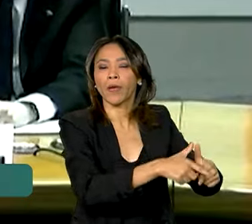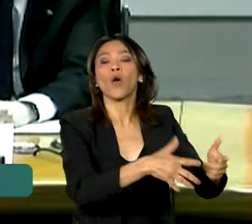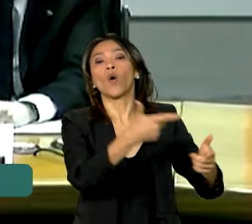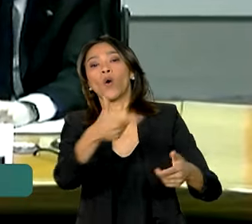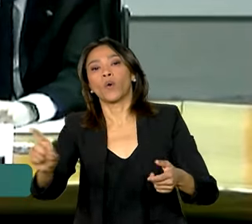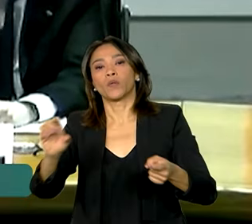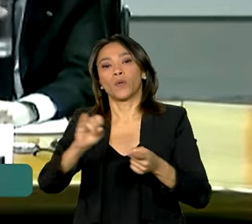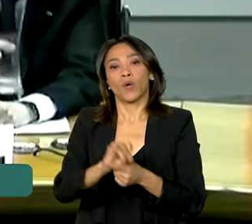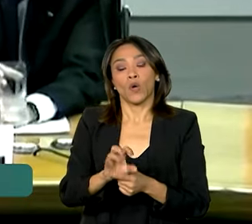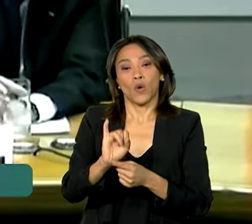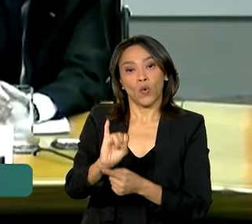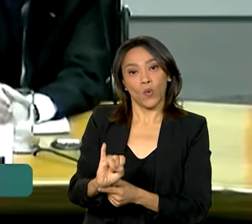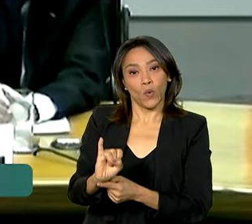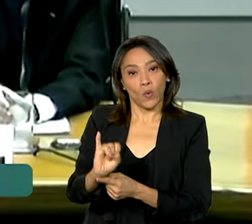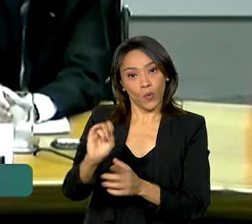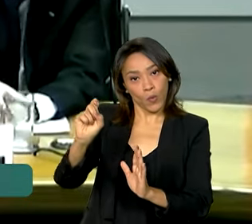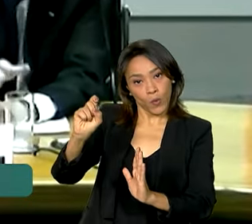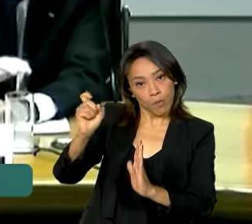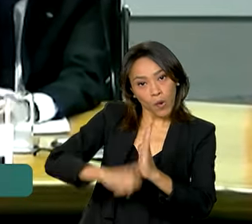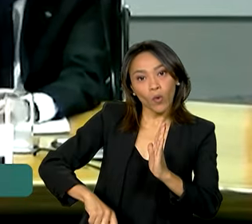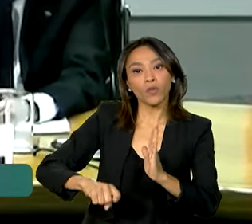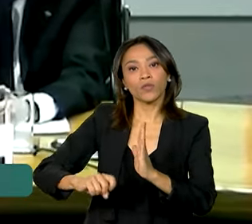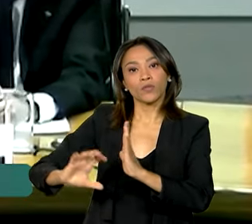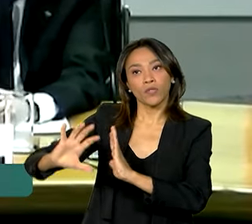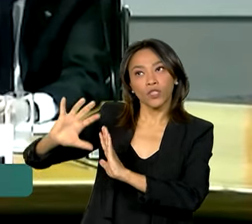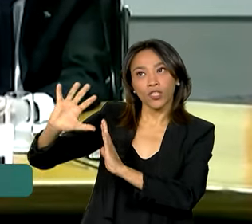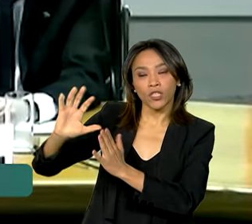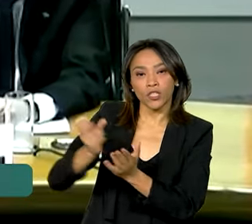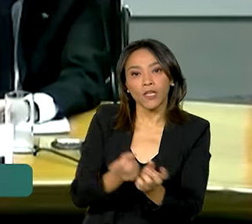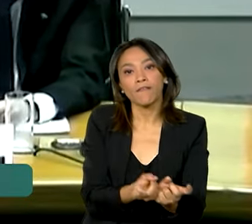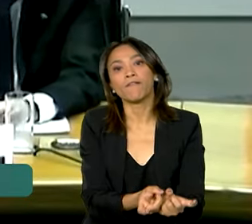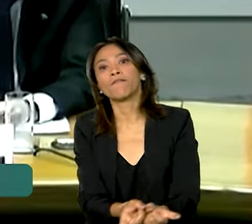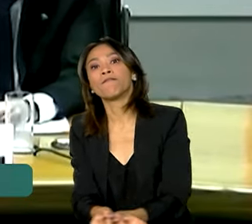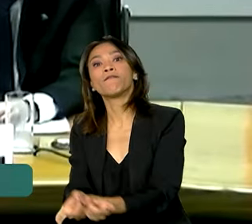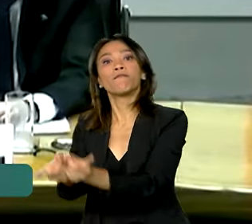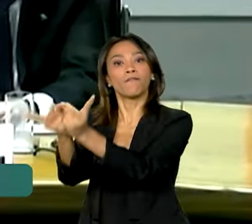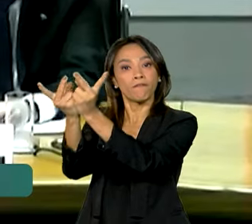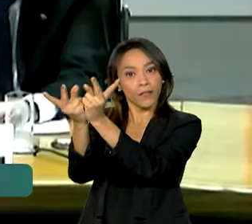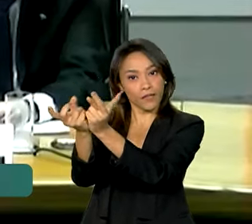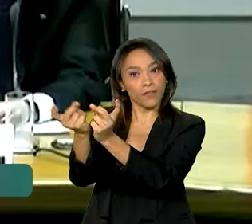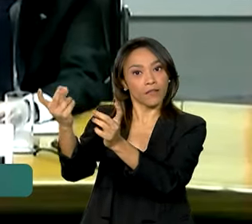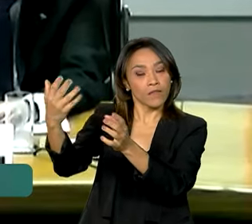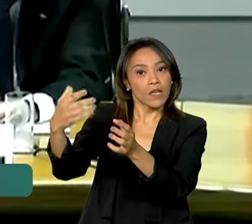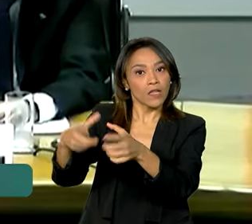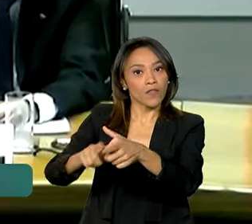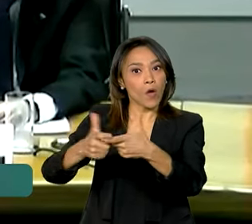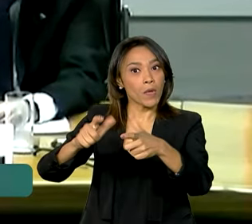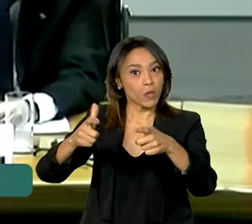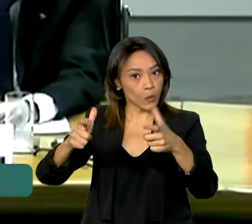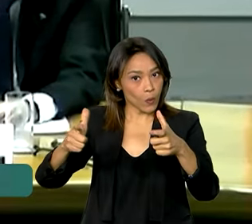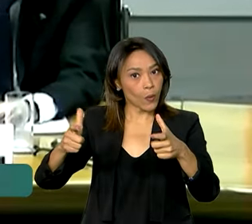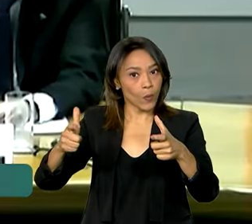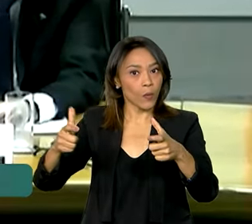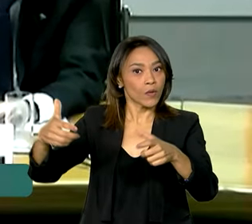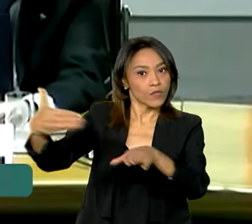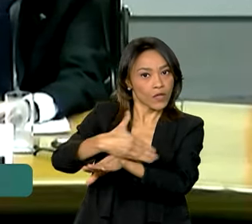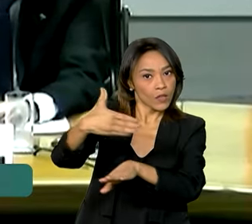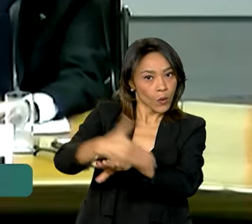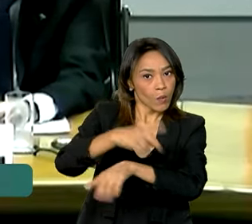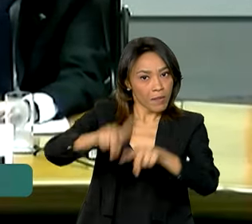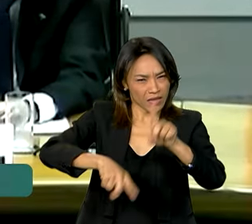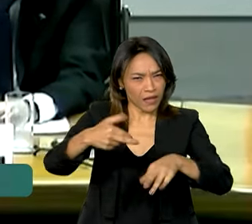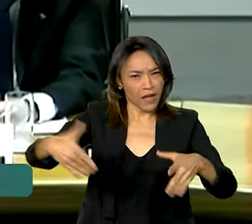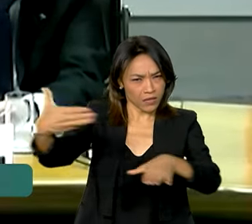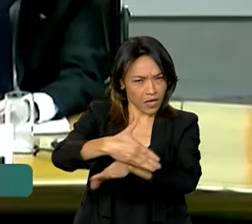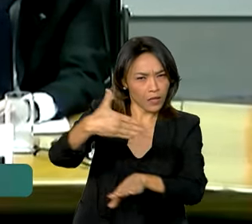embora nós tivemos uma redução em dólar do volume das importações, ele teve um crescimento. Por que isso? Porque a alíquota média dos